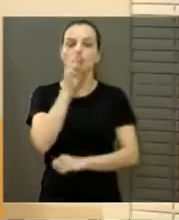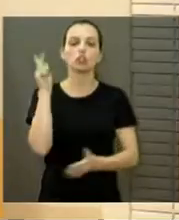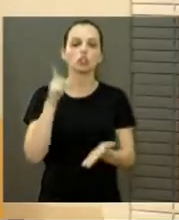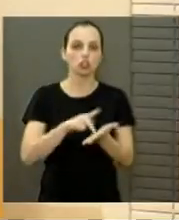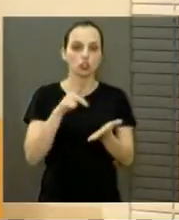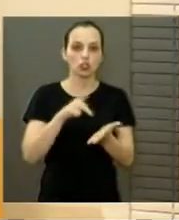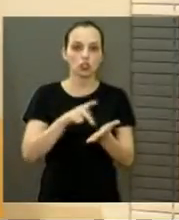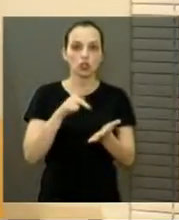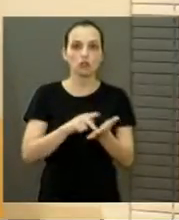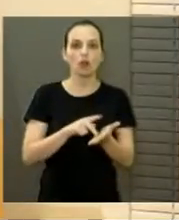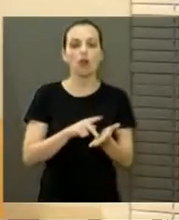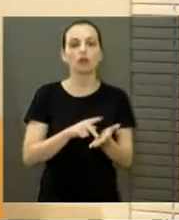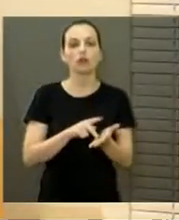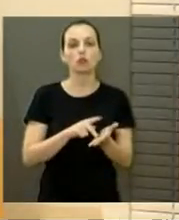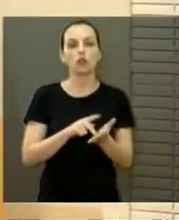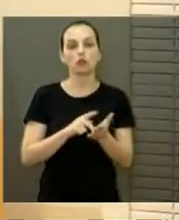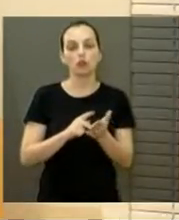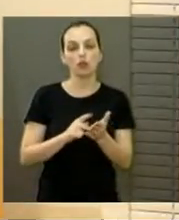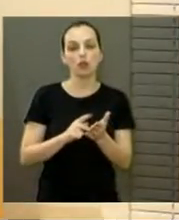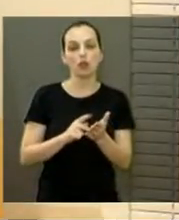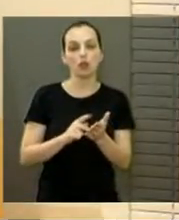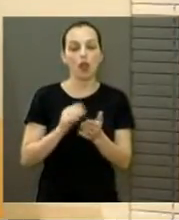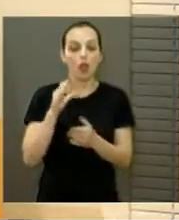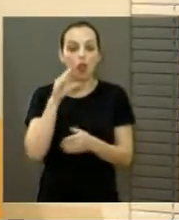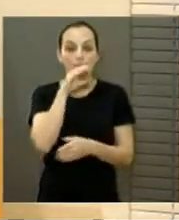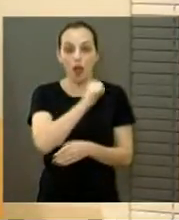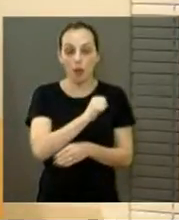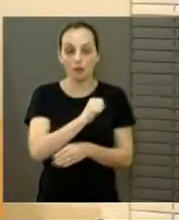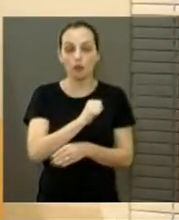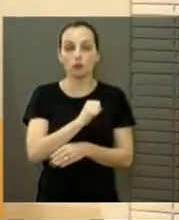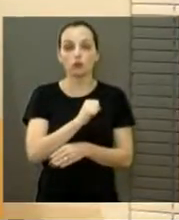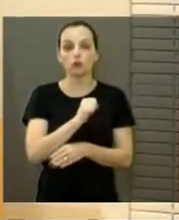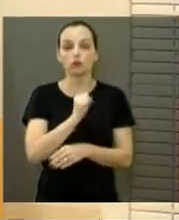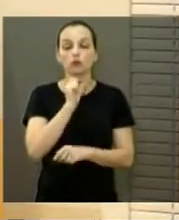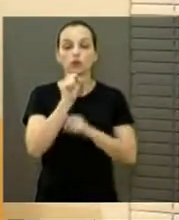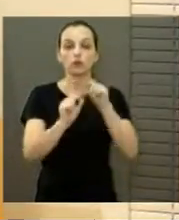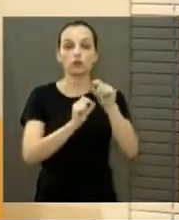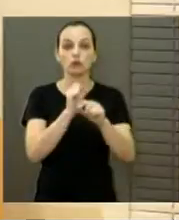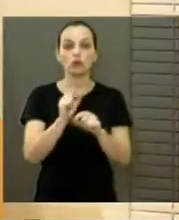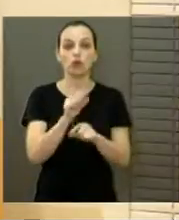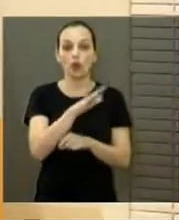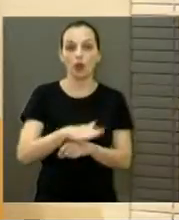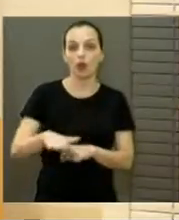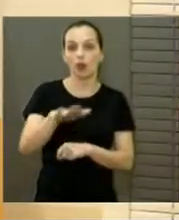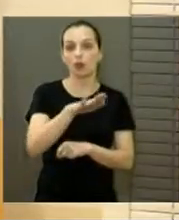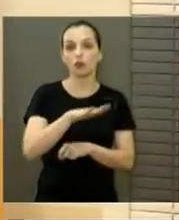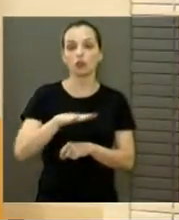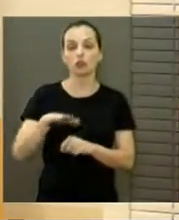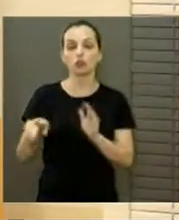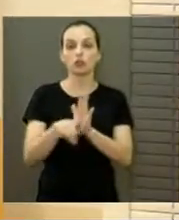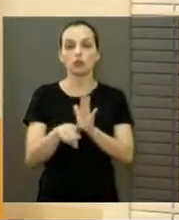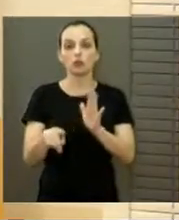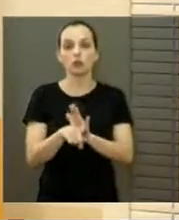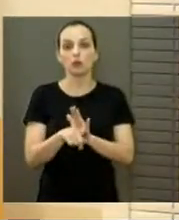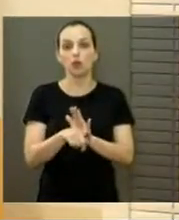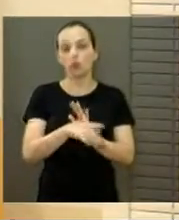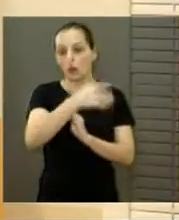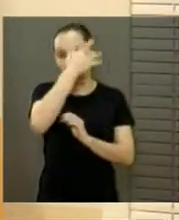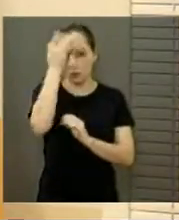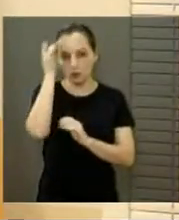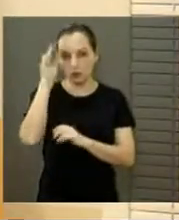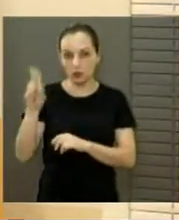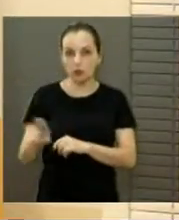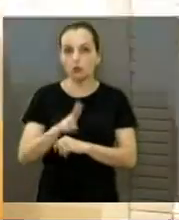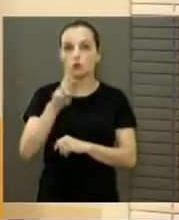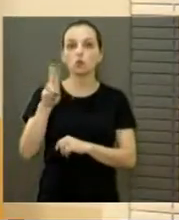que também num futuro próximo, assim que possível, aqueles moradores e os frequentadores dessa